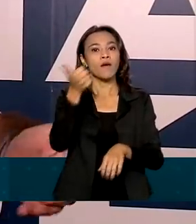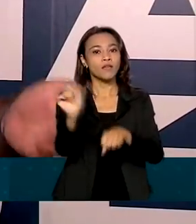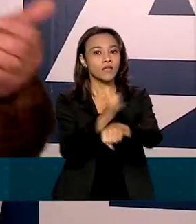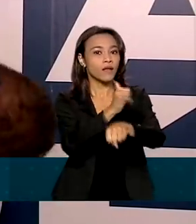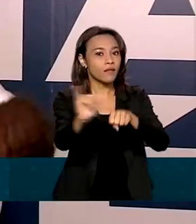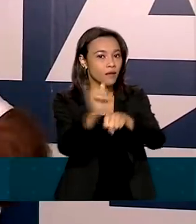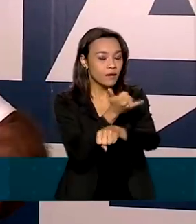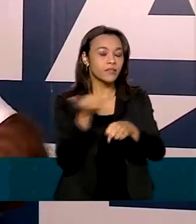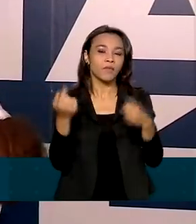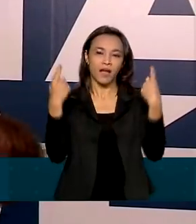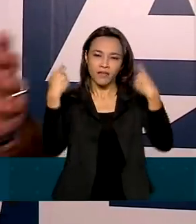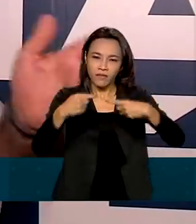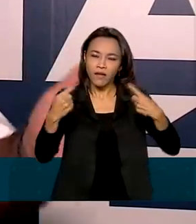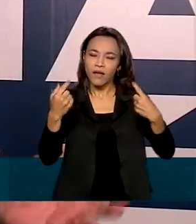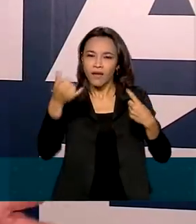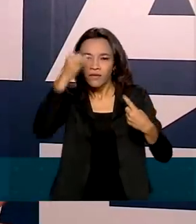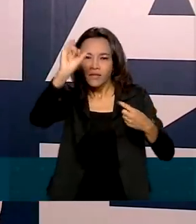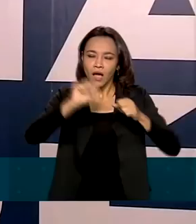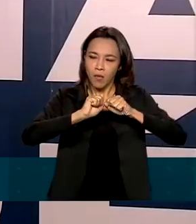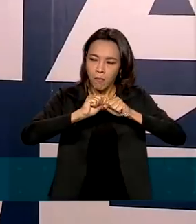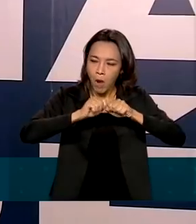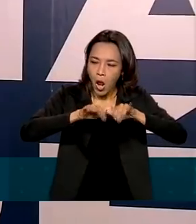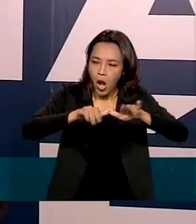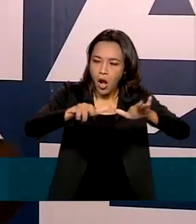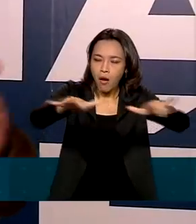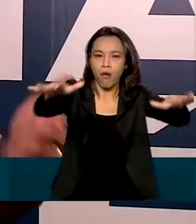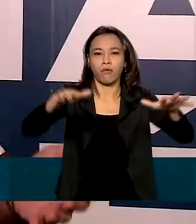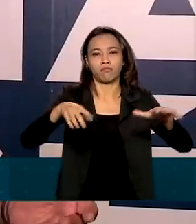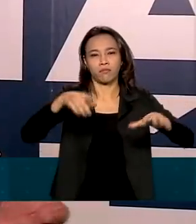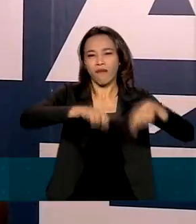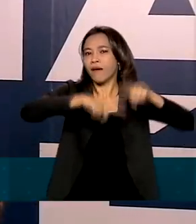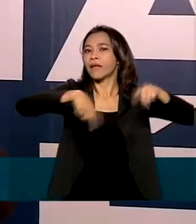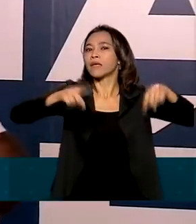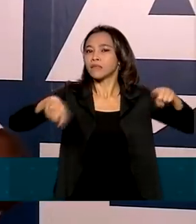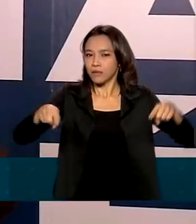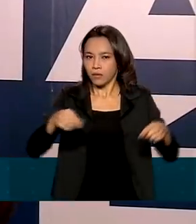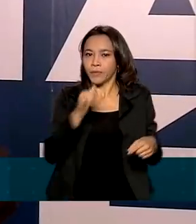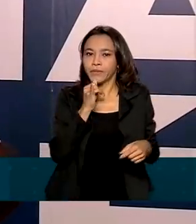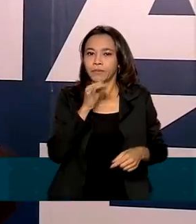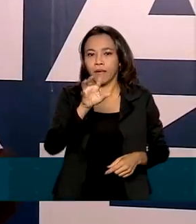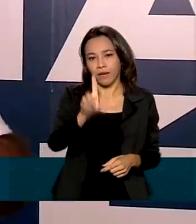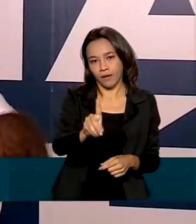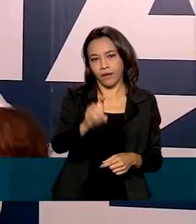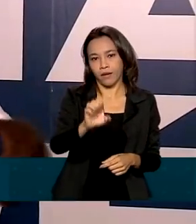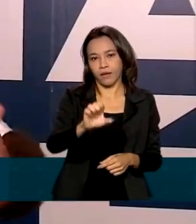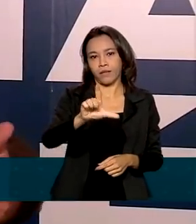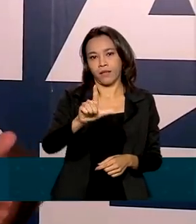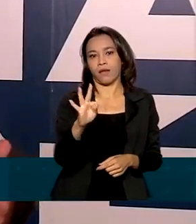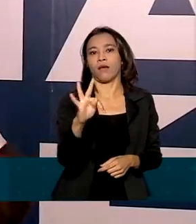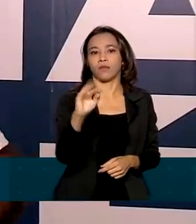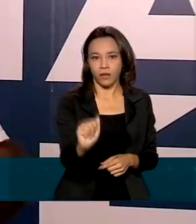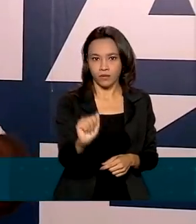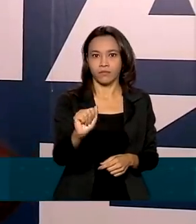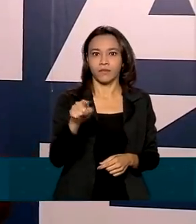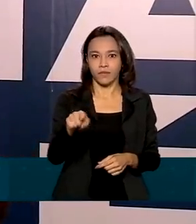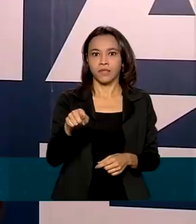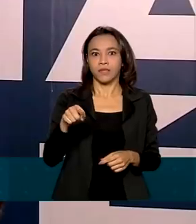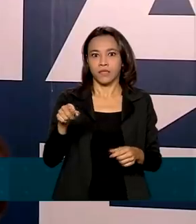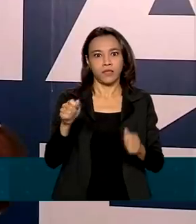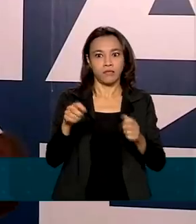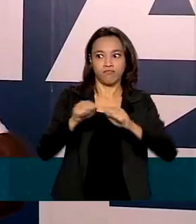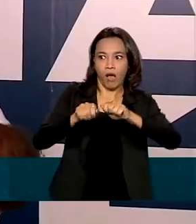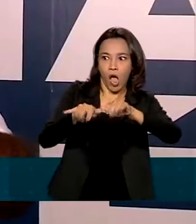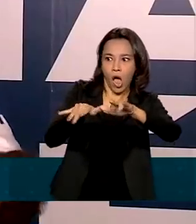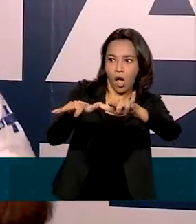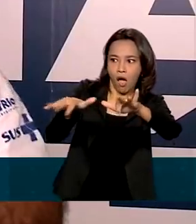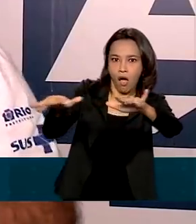da doença, para evitar que possíveis variantes, como a variante Delta, tenham uma propagação comunitária